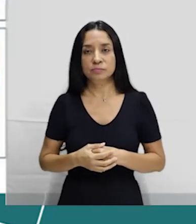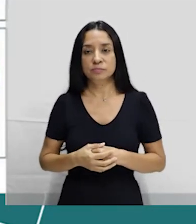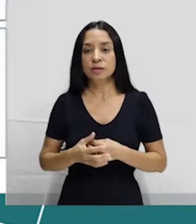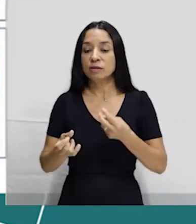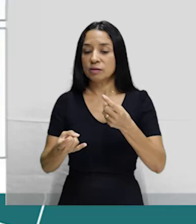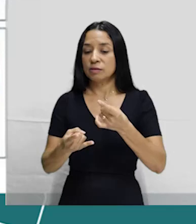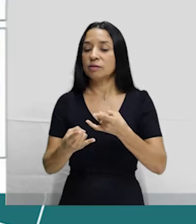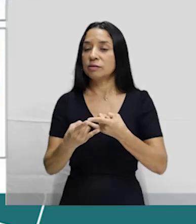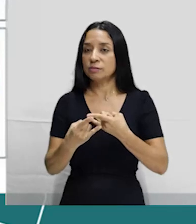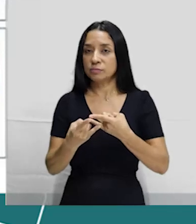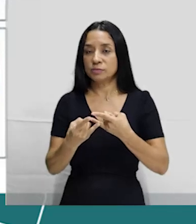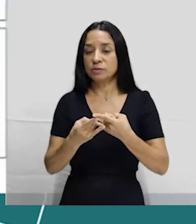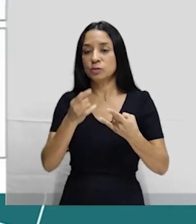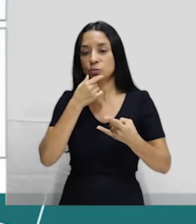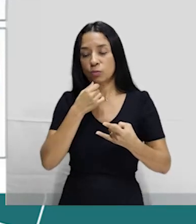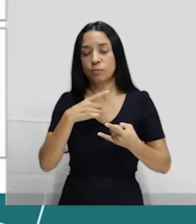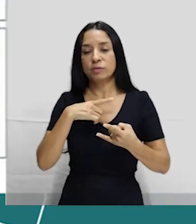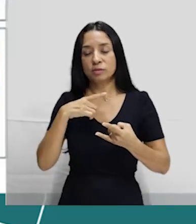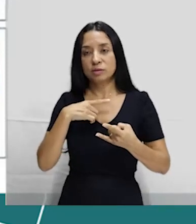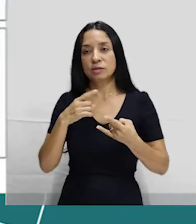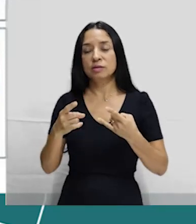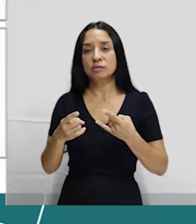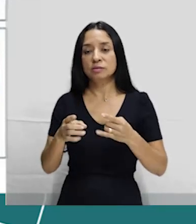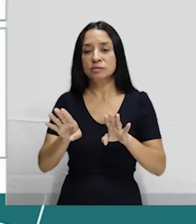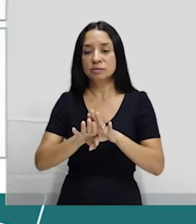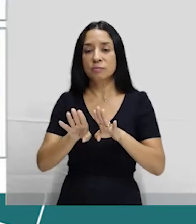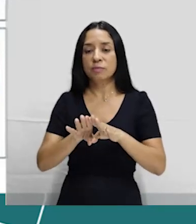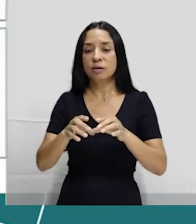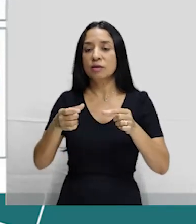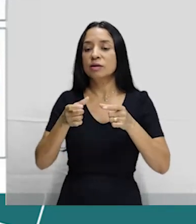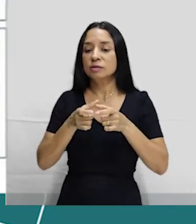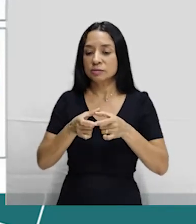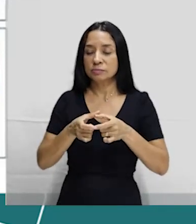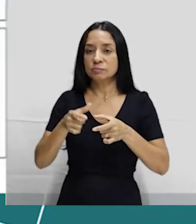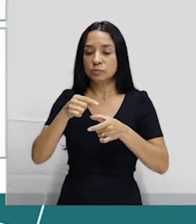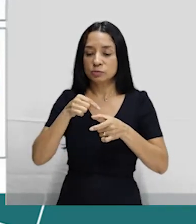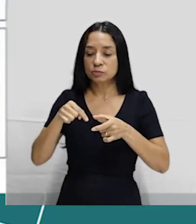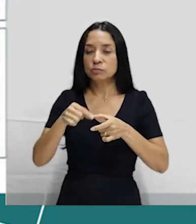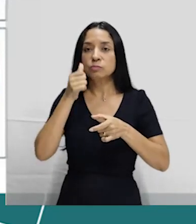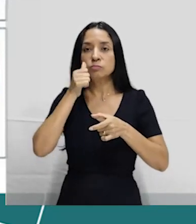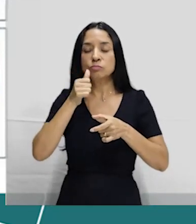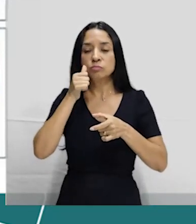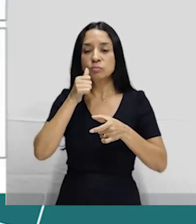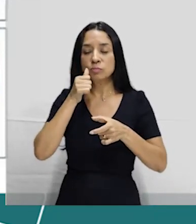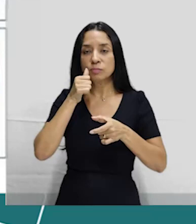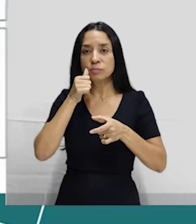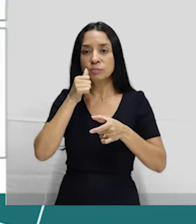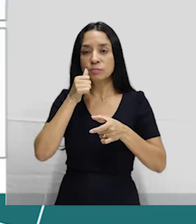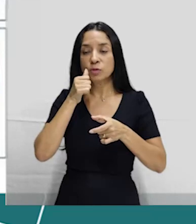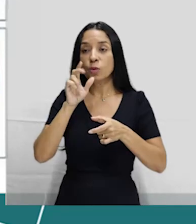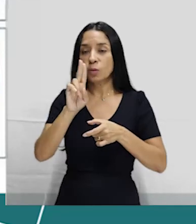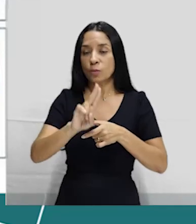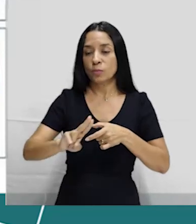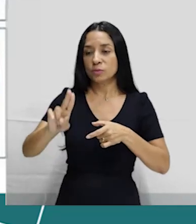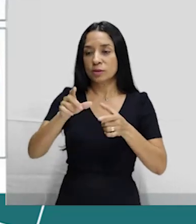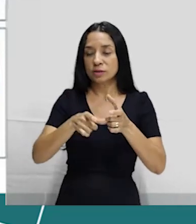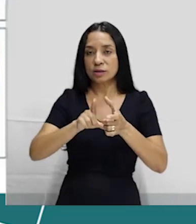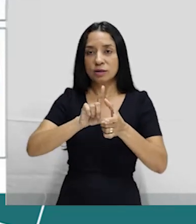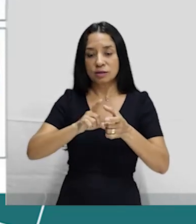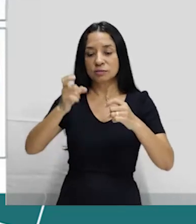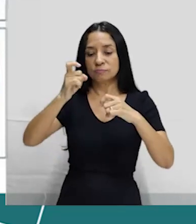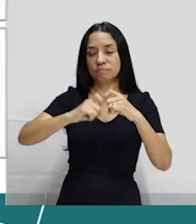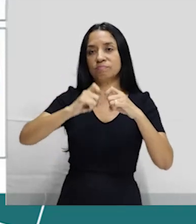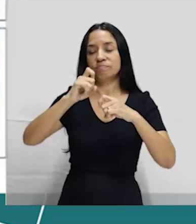masculina, nós temos a camisinha feminina, que deve ser colocada momentos antes do ato sexual,